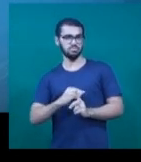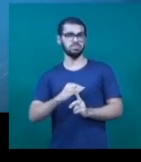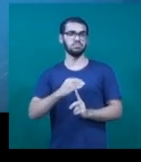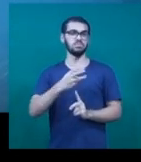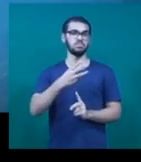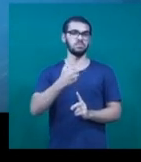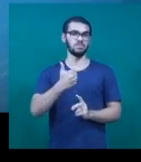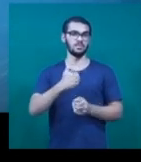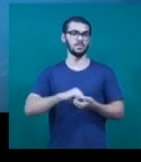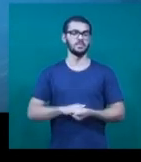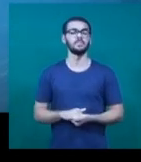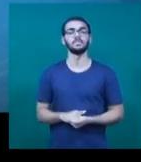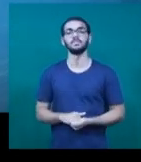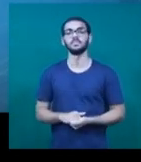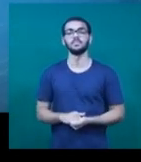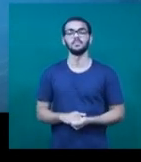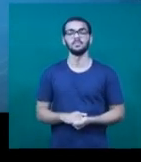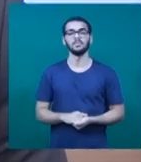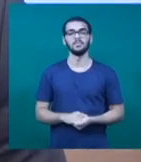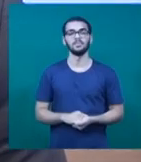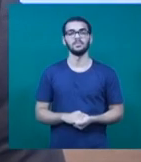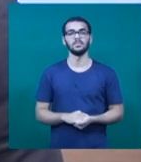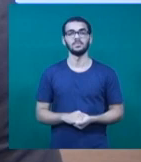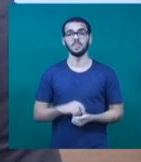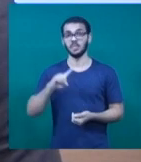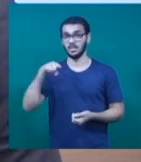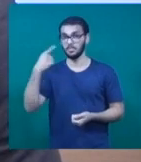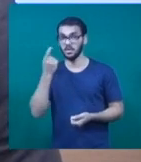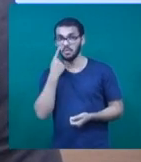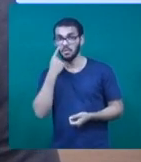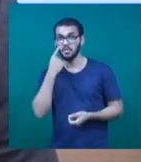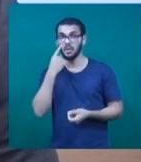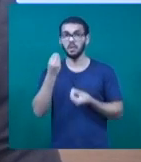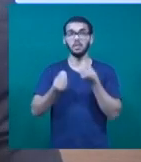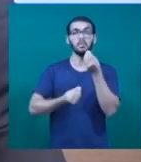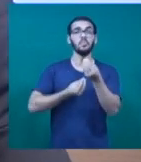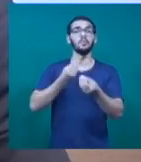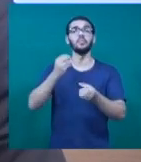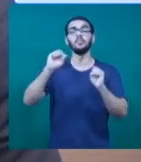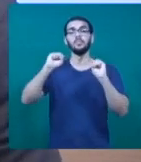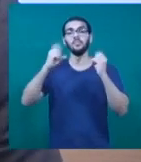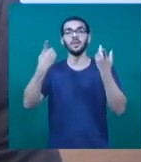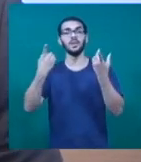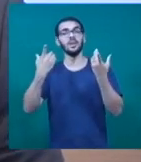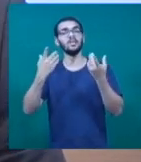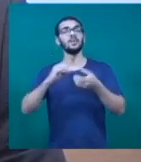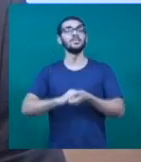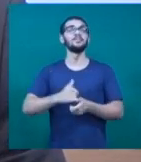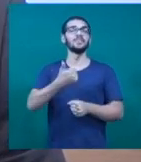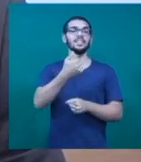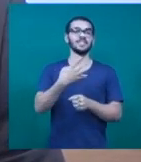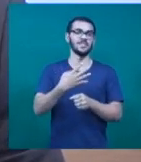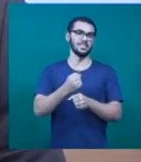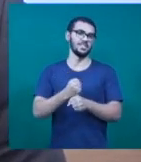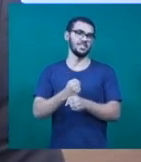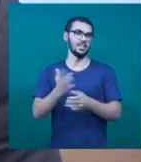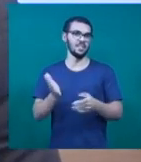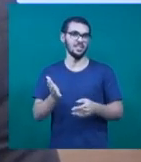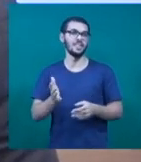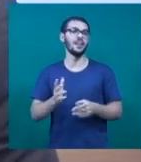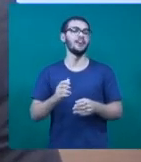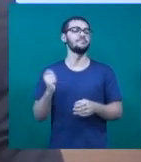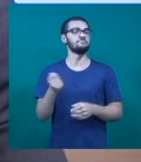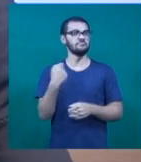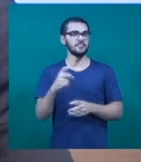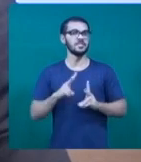31 graus. E daqui a pouco você vai ver como foi a comemoração dos 14 anos da Associação do Câncer